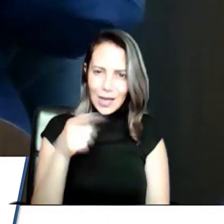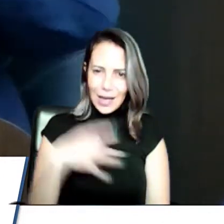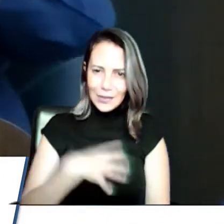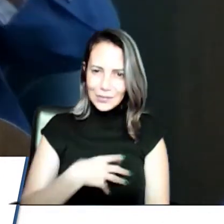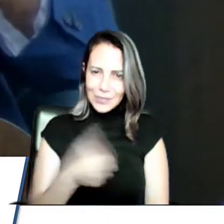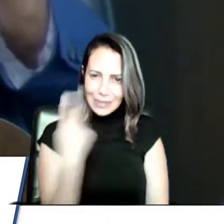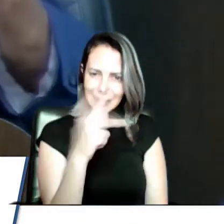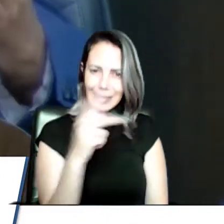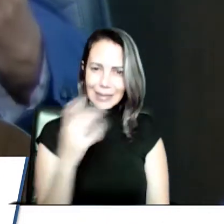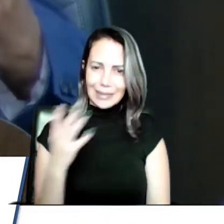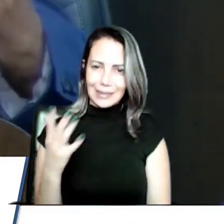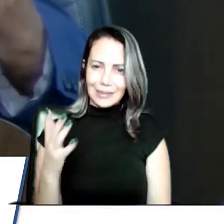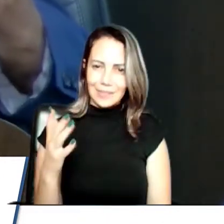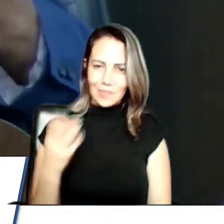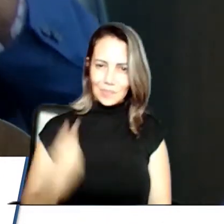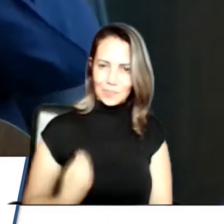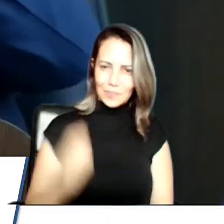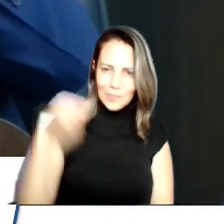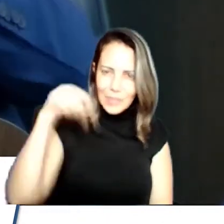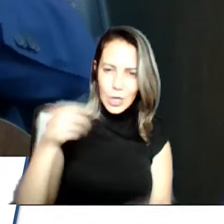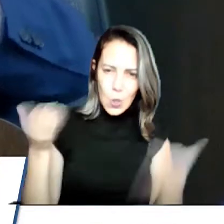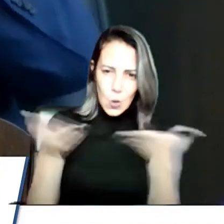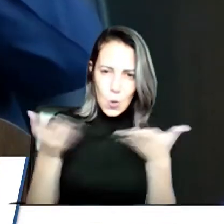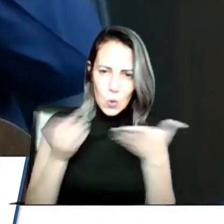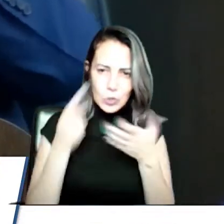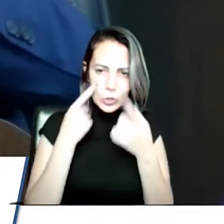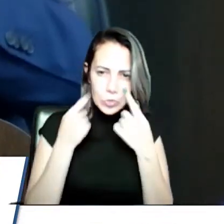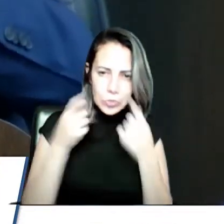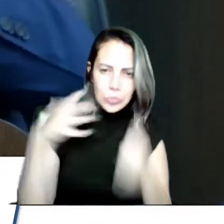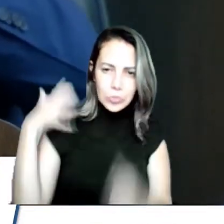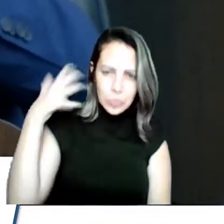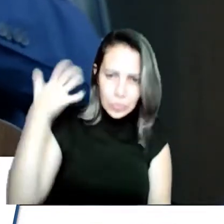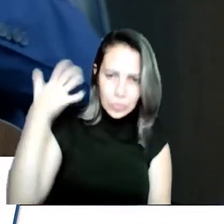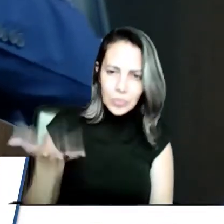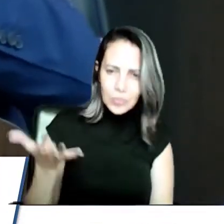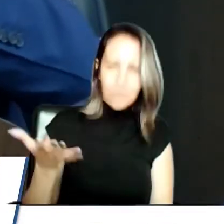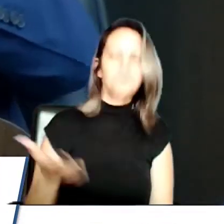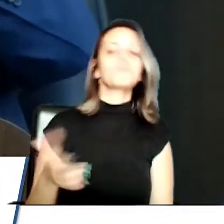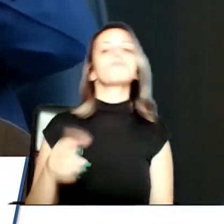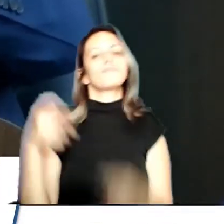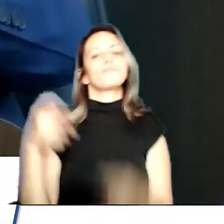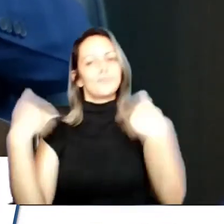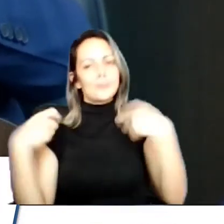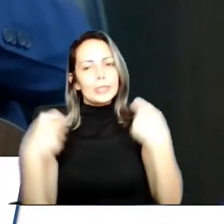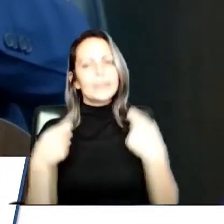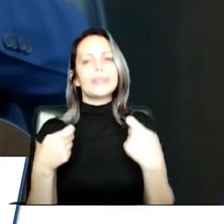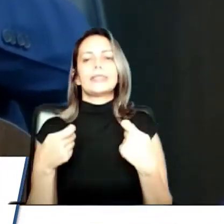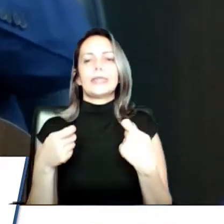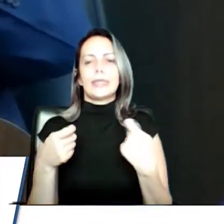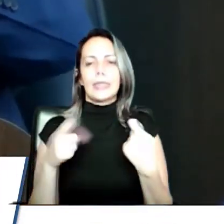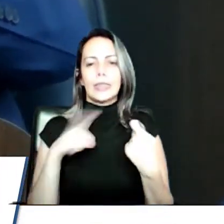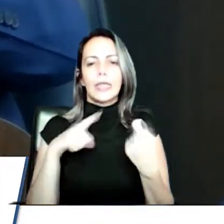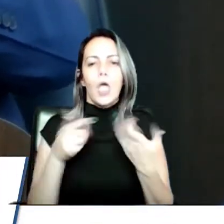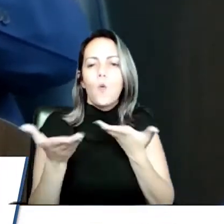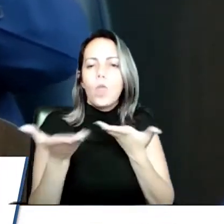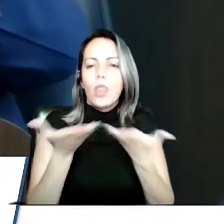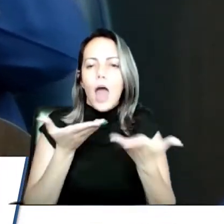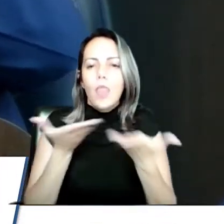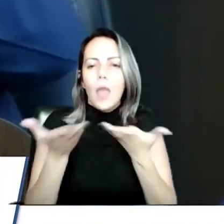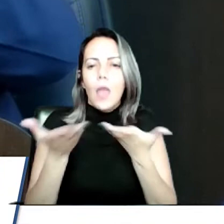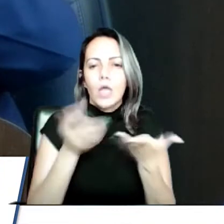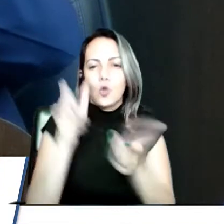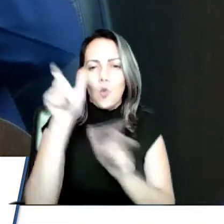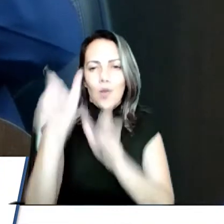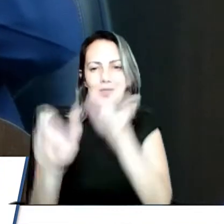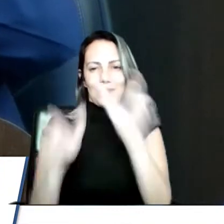independente de qualquer coisa, tem que tratar as pessoas. Primeiro, são trabalhadores, estão lá porque estão